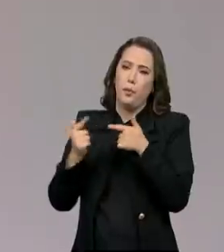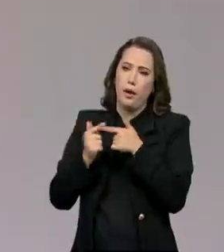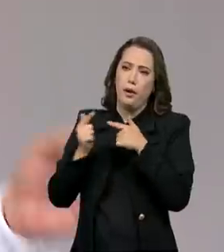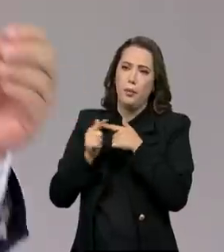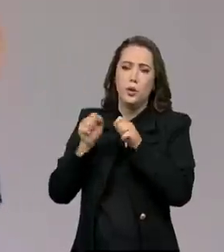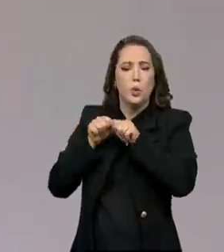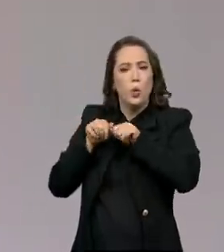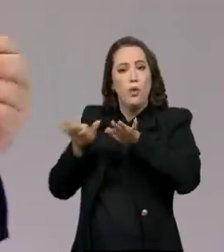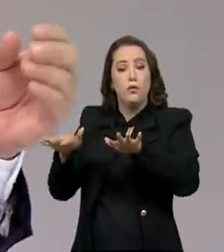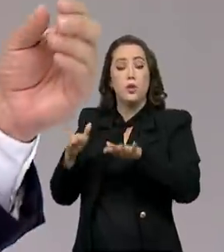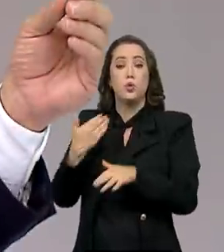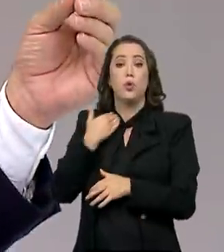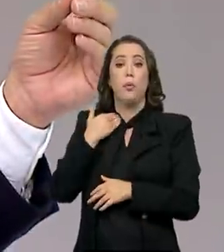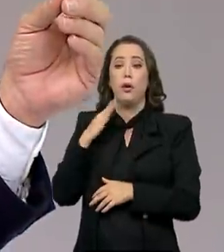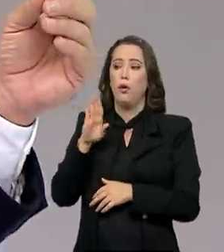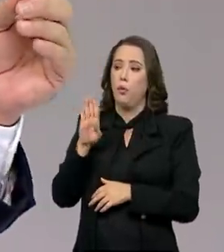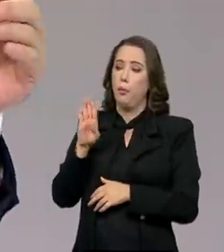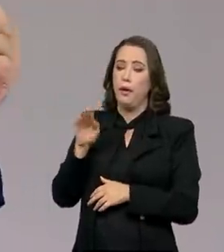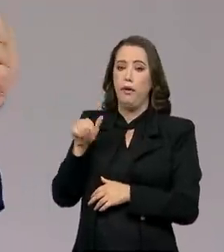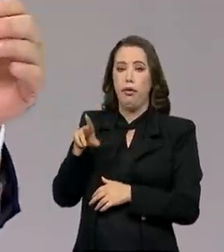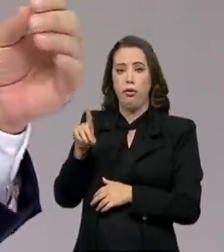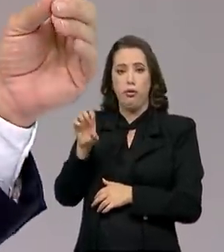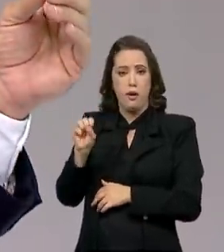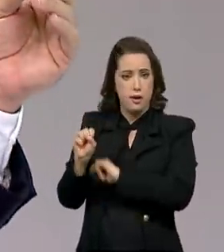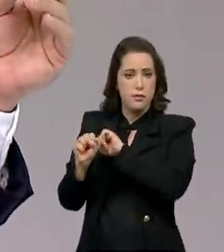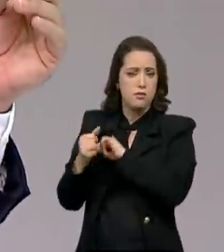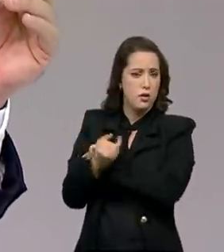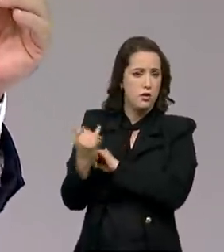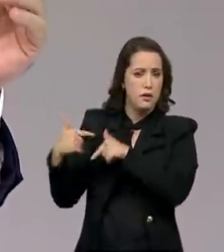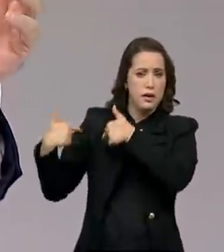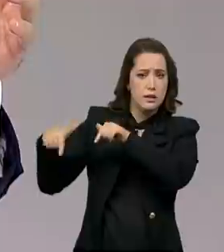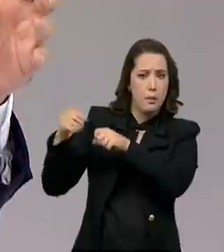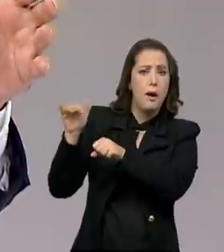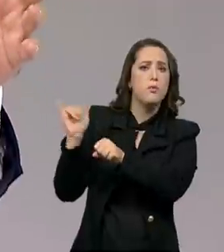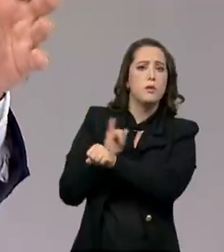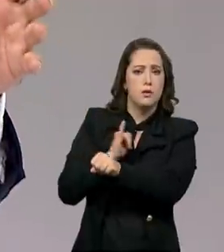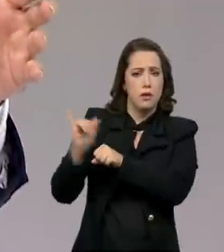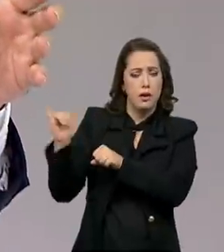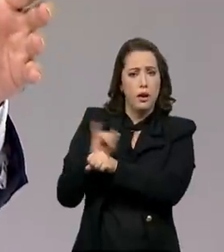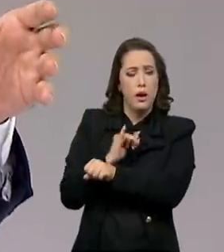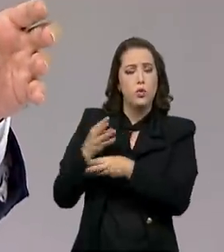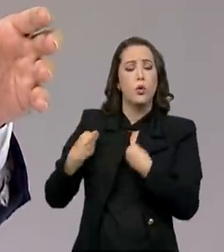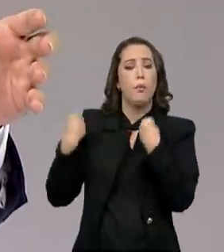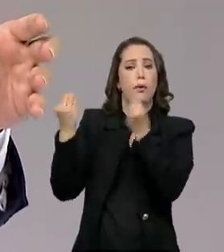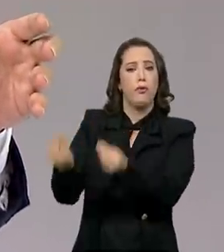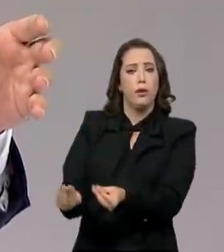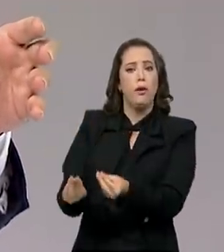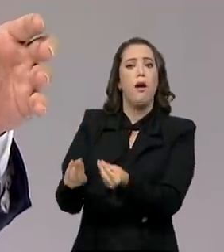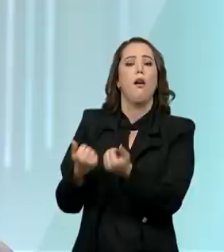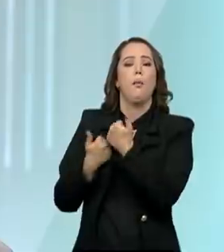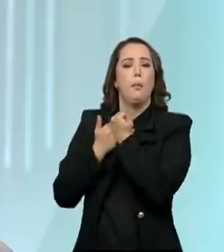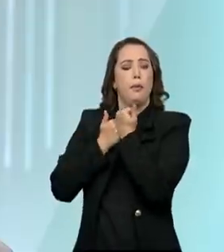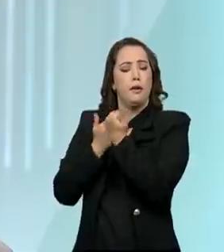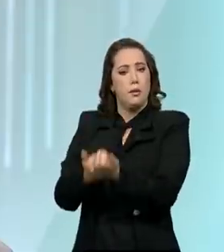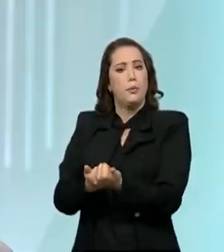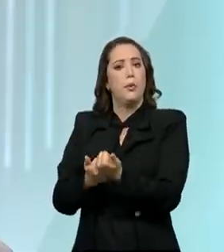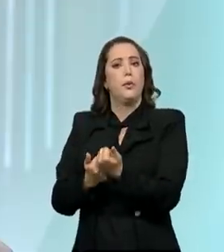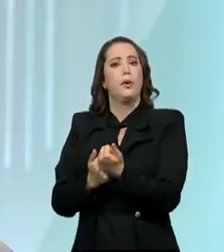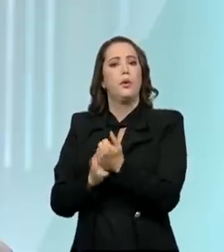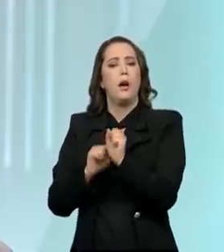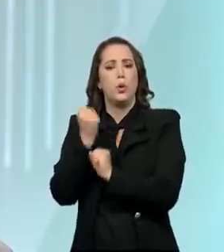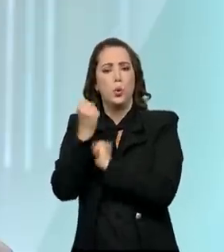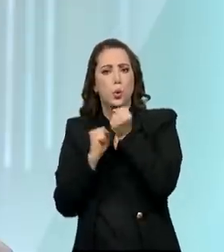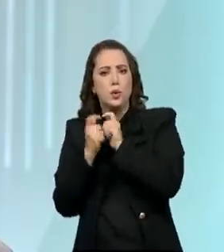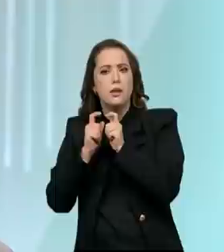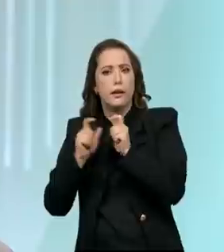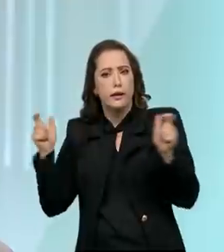E o BNDES tomou uma série de iniciativas estratégicas fundamentais para justamente dar apoio à grande indústria,